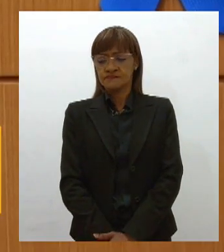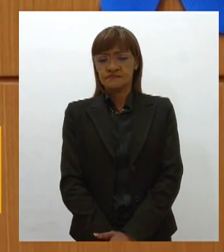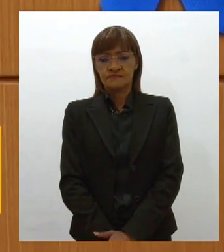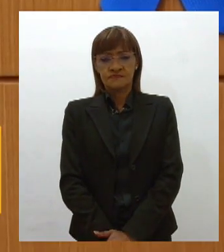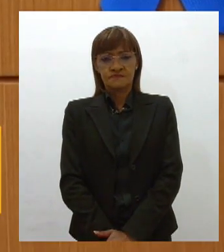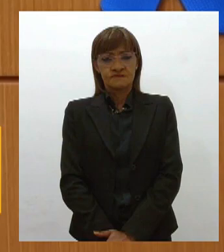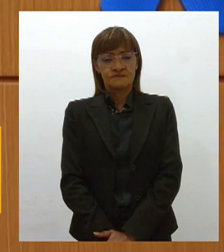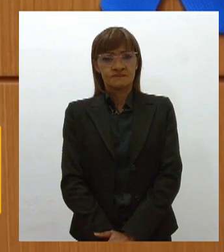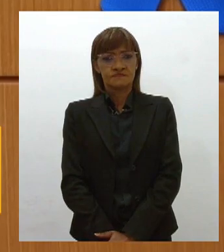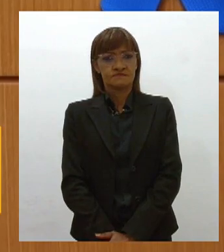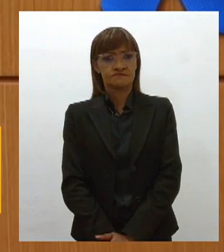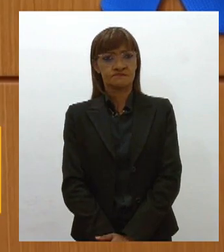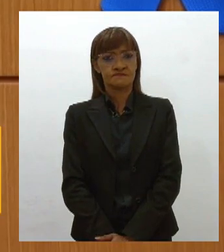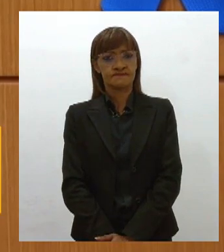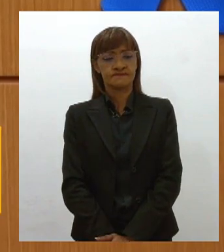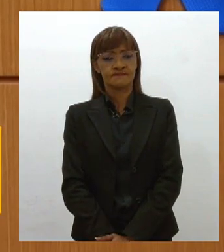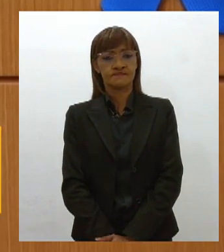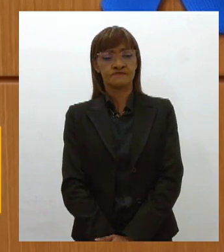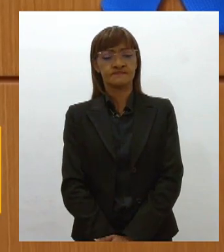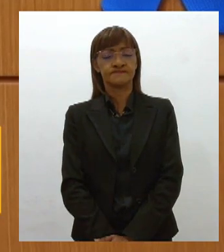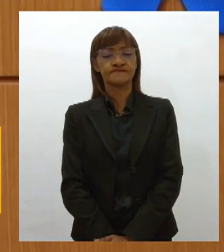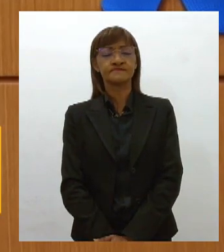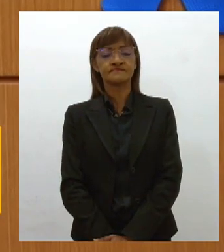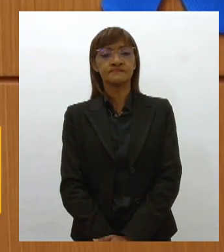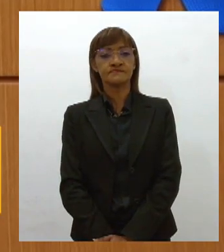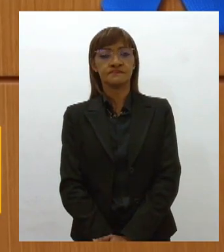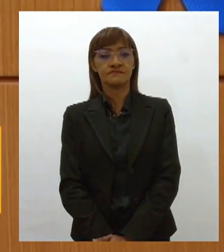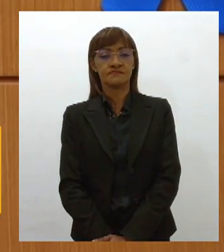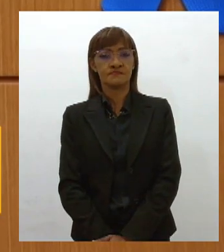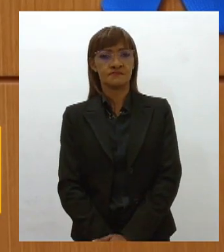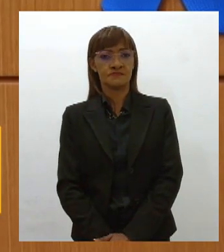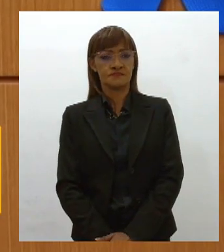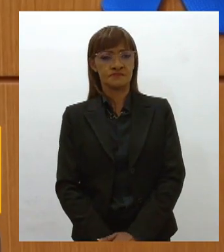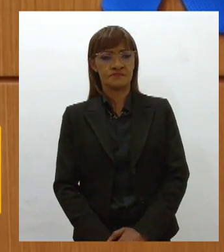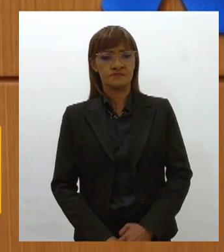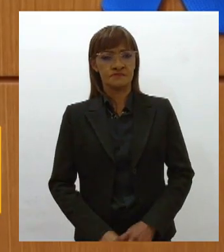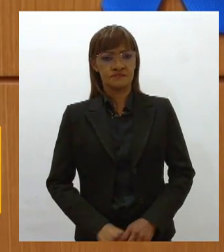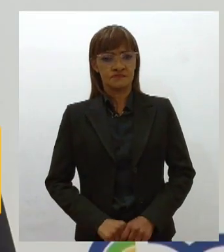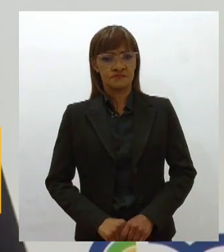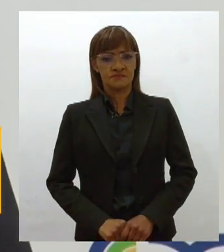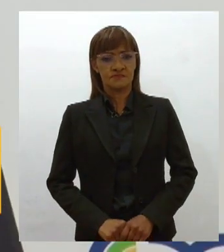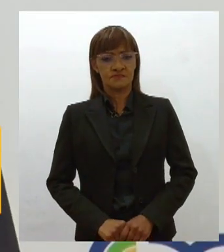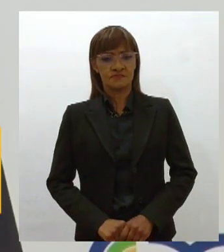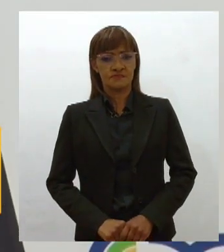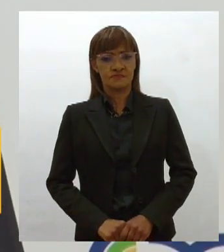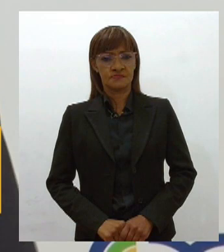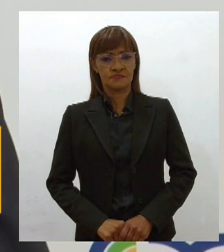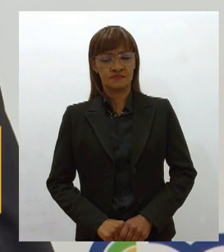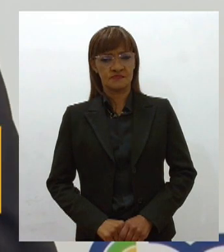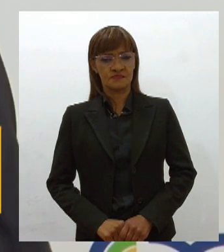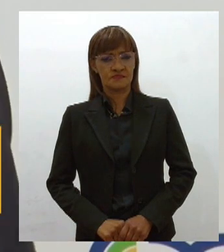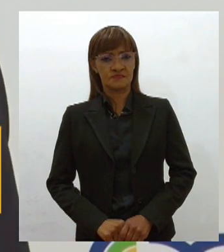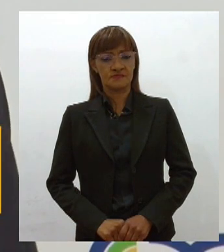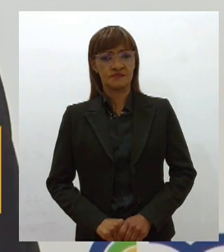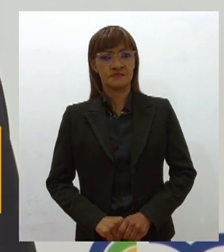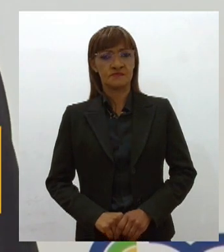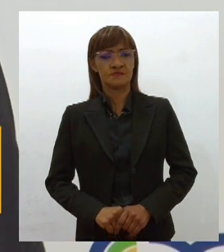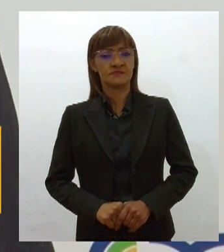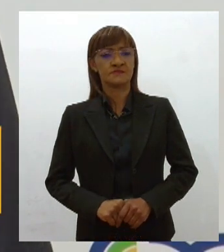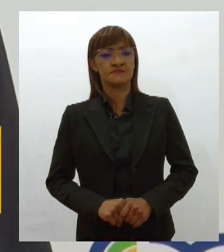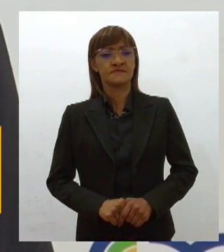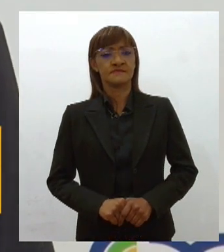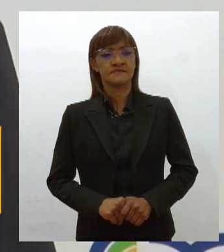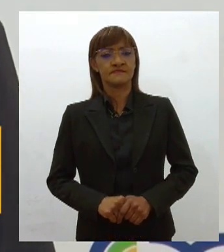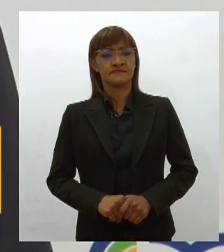pediu que a Secretaria de Segurança Pública do Estado apure o caso para que se chegue aos culpados. O líder extrativista que defendia aquela área das